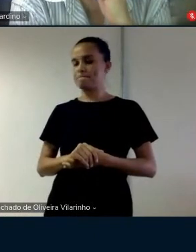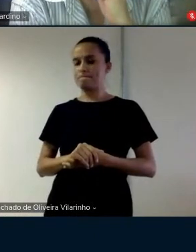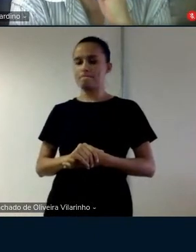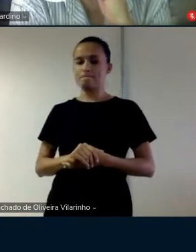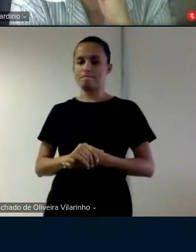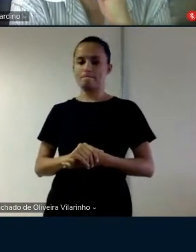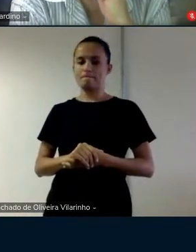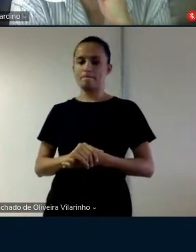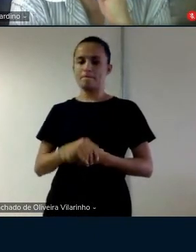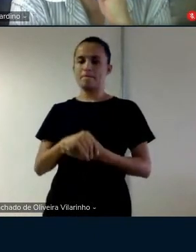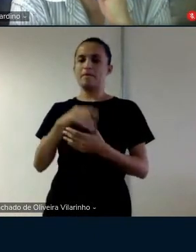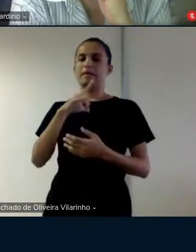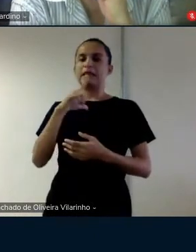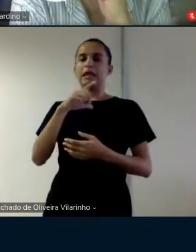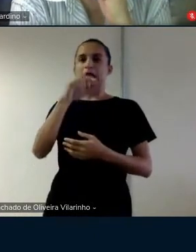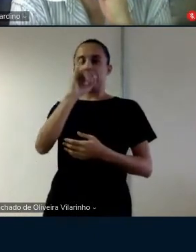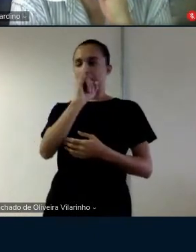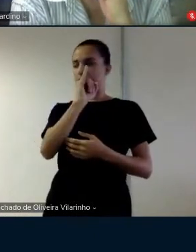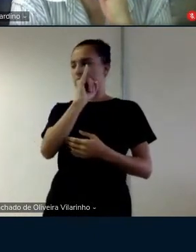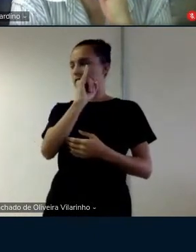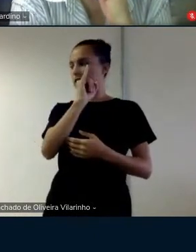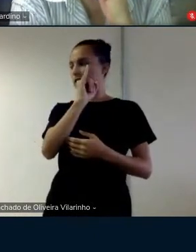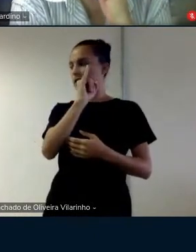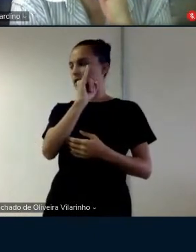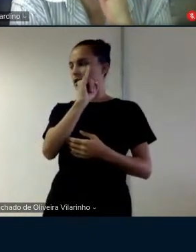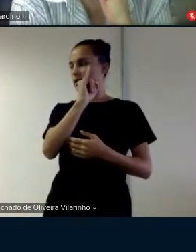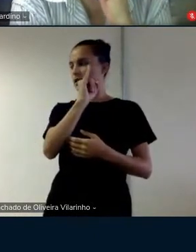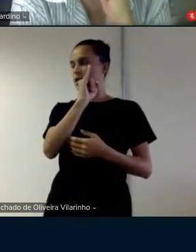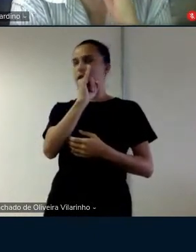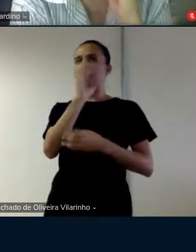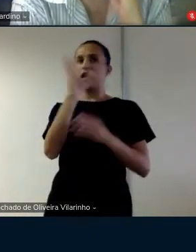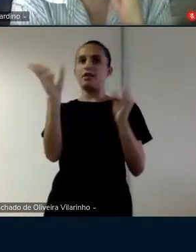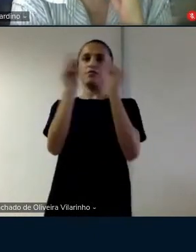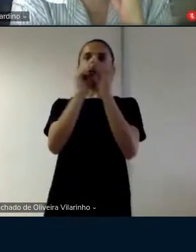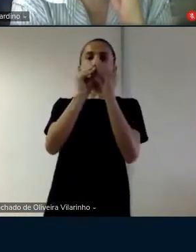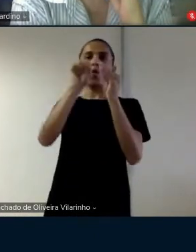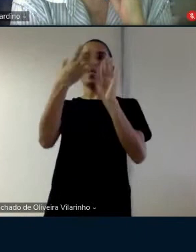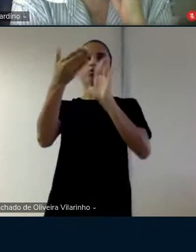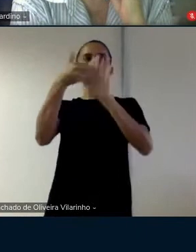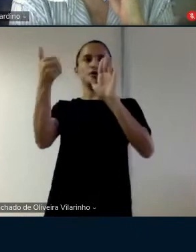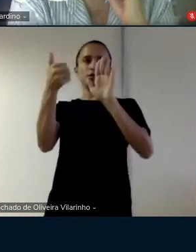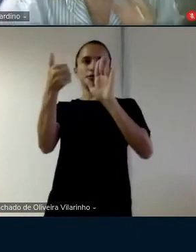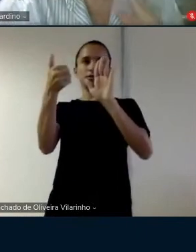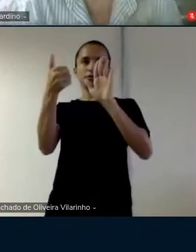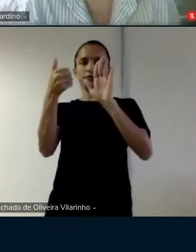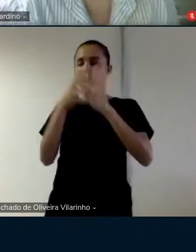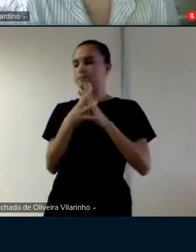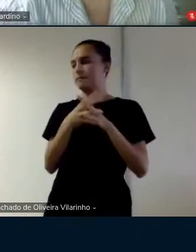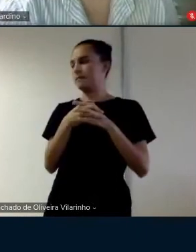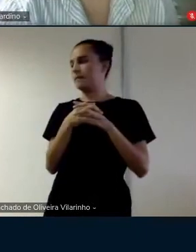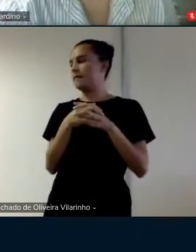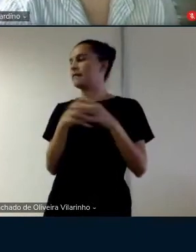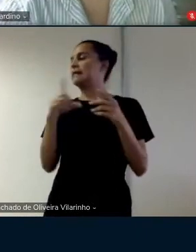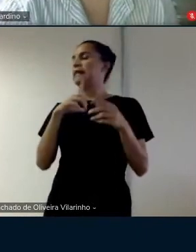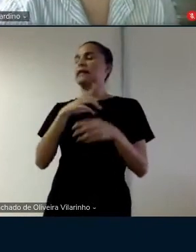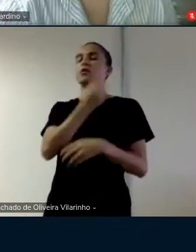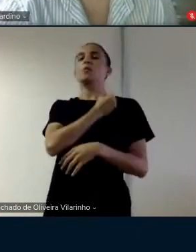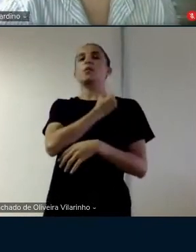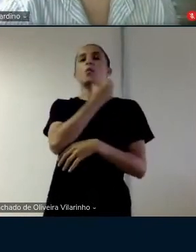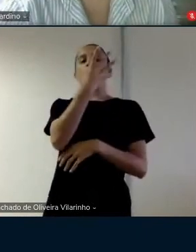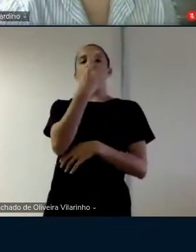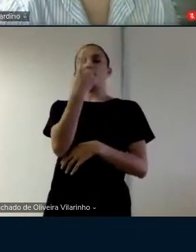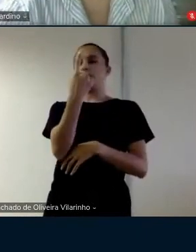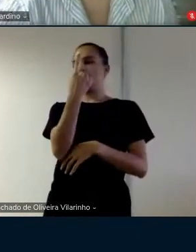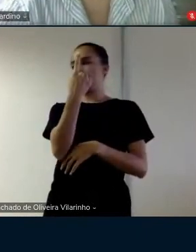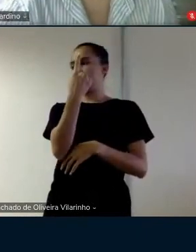o i se funde com se funde ou se retira que você tem no slide 41